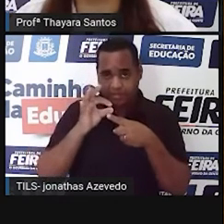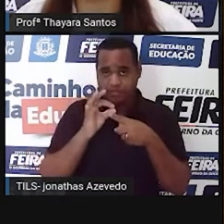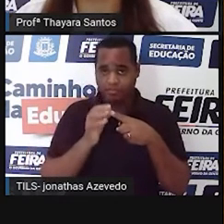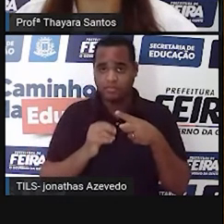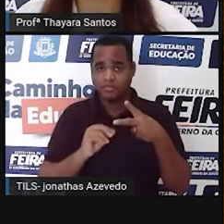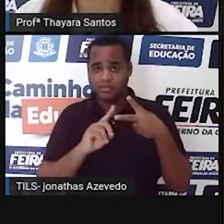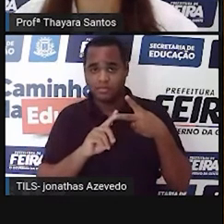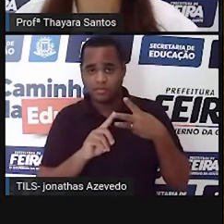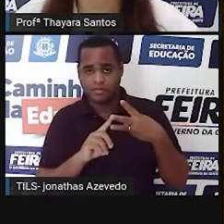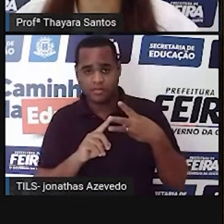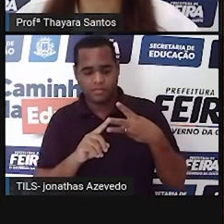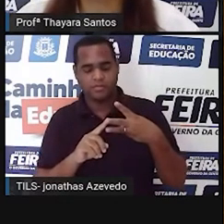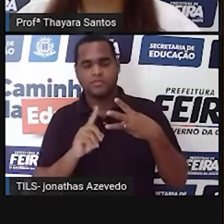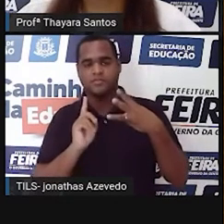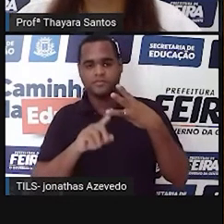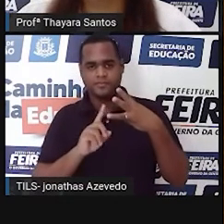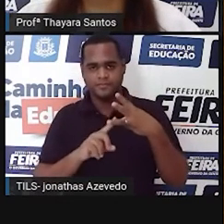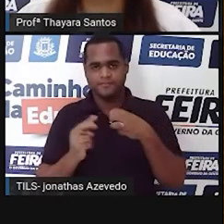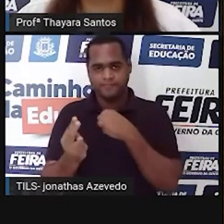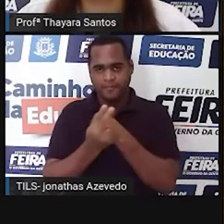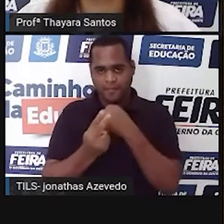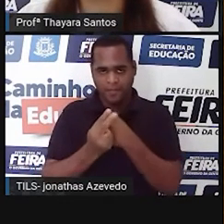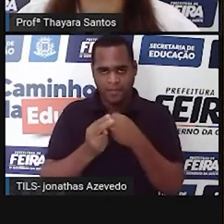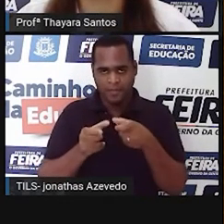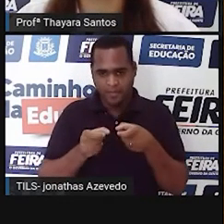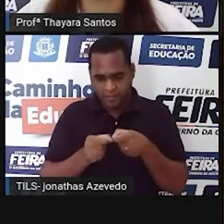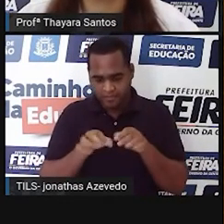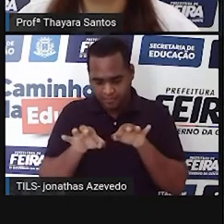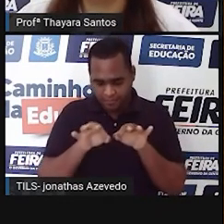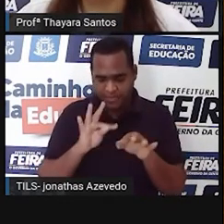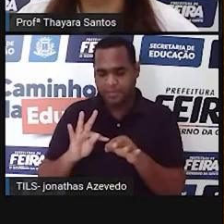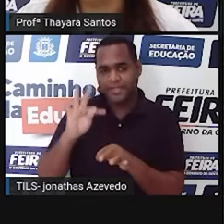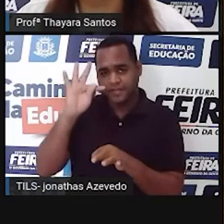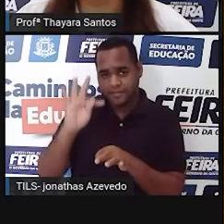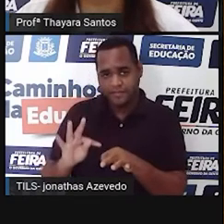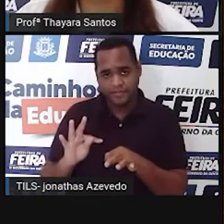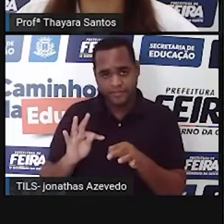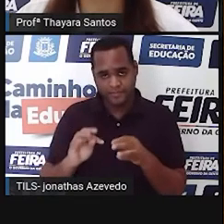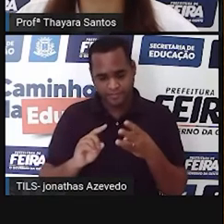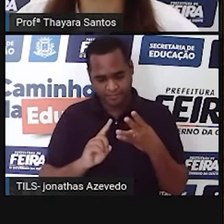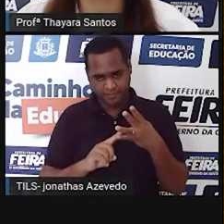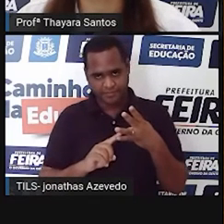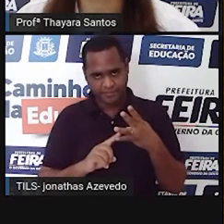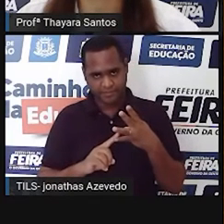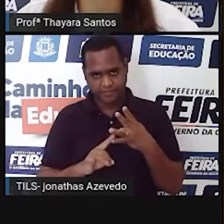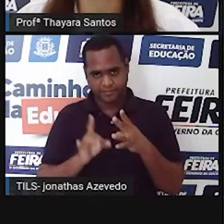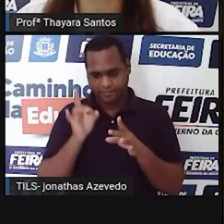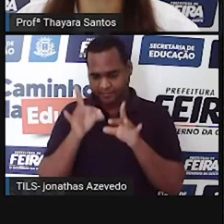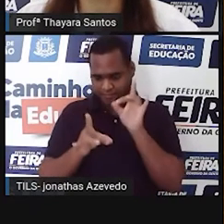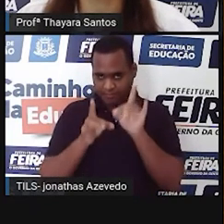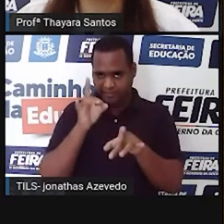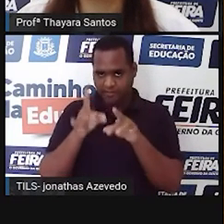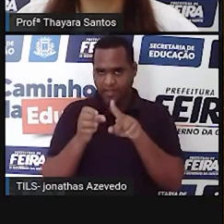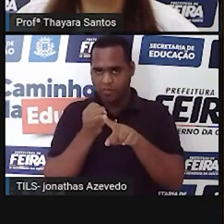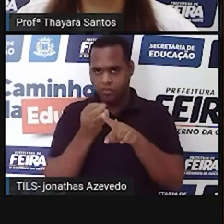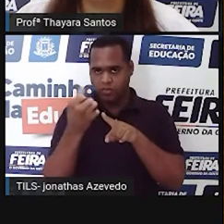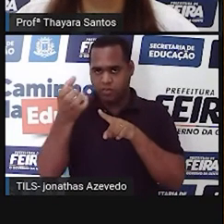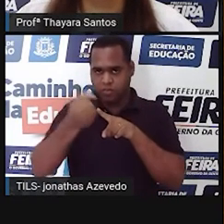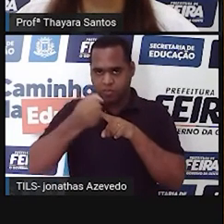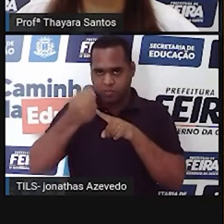seminal, proteger os testículos e ajustar a sua temperatura, ou letra D, expelir os